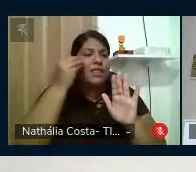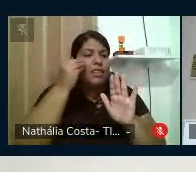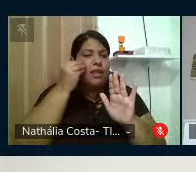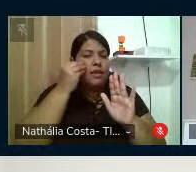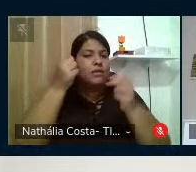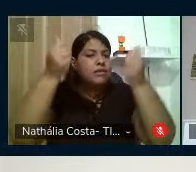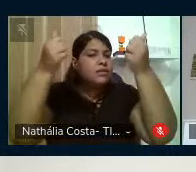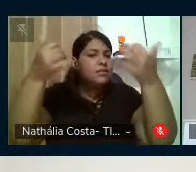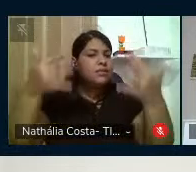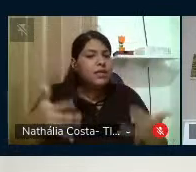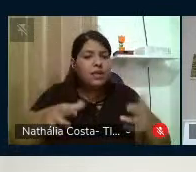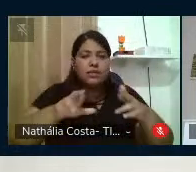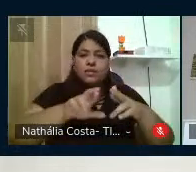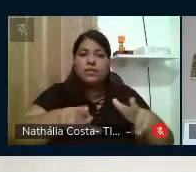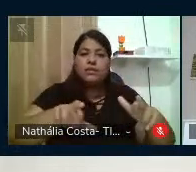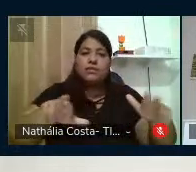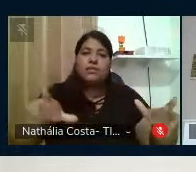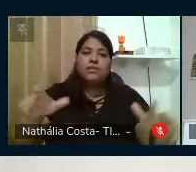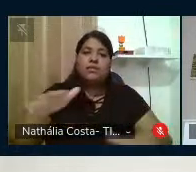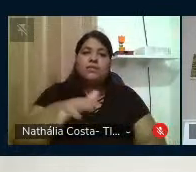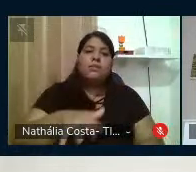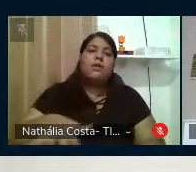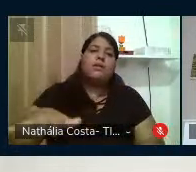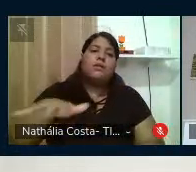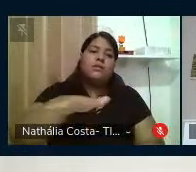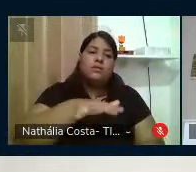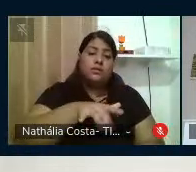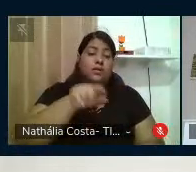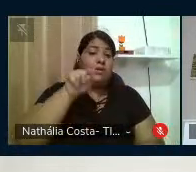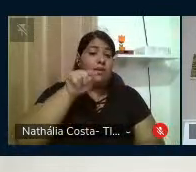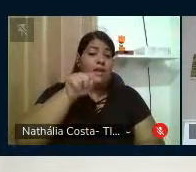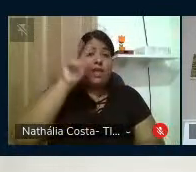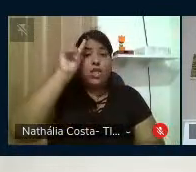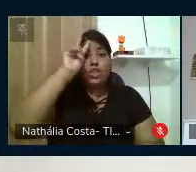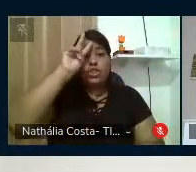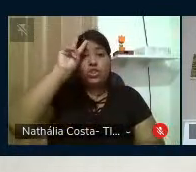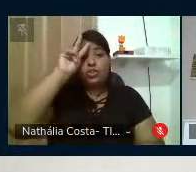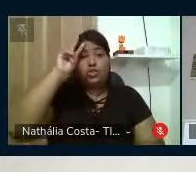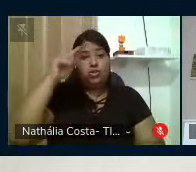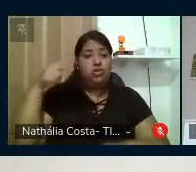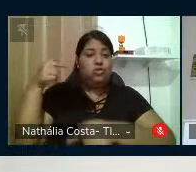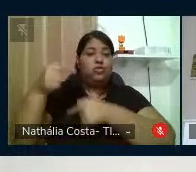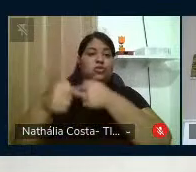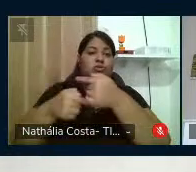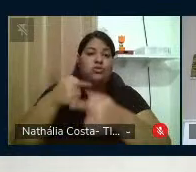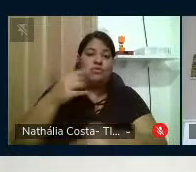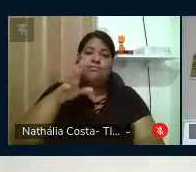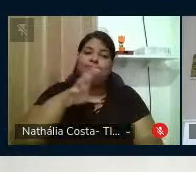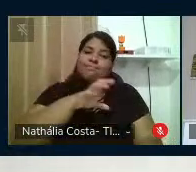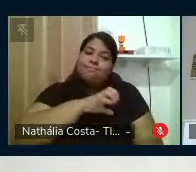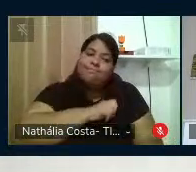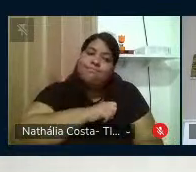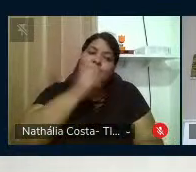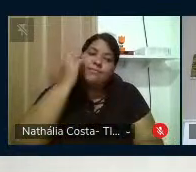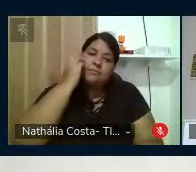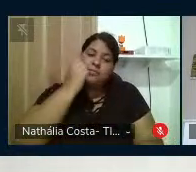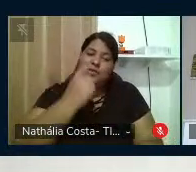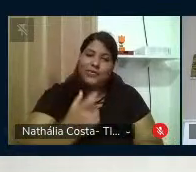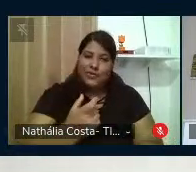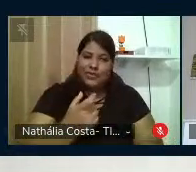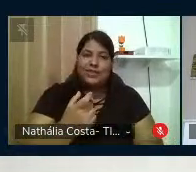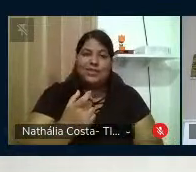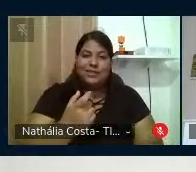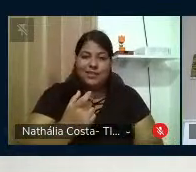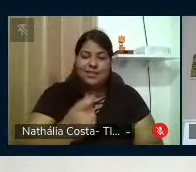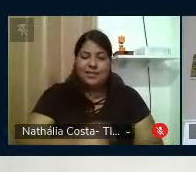realçar as diversas dimensões deste legado de amorosidade de Paulo Freire.